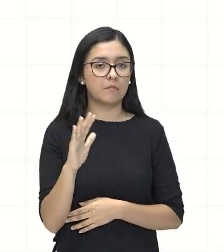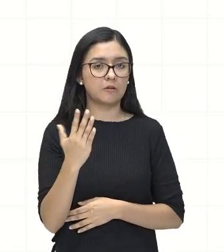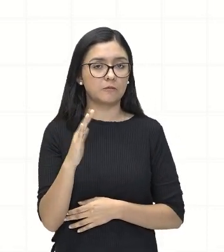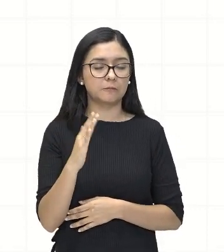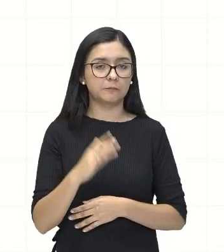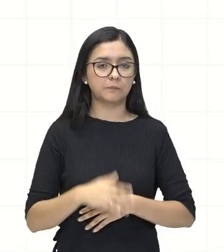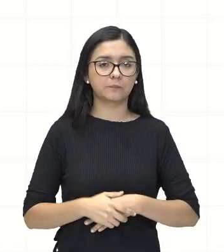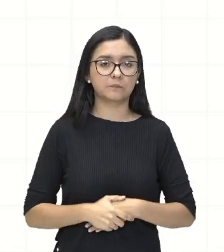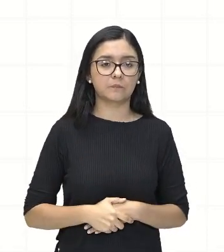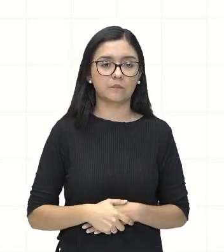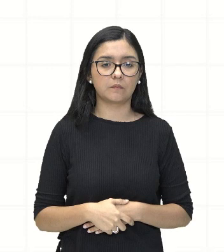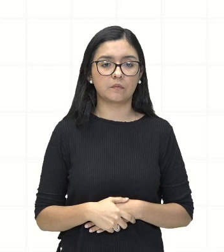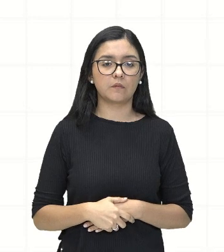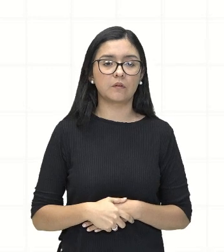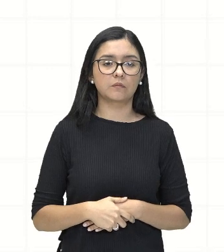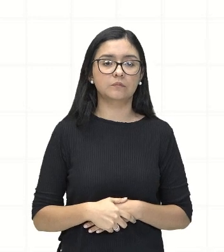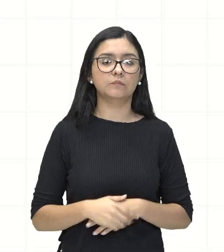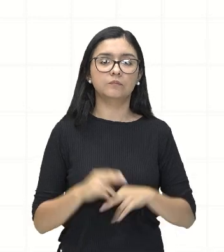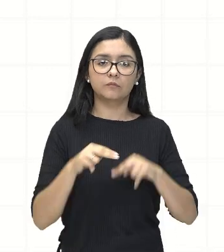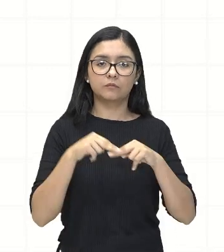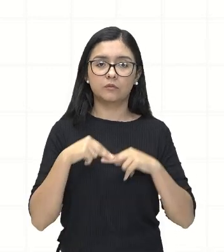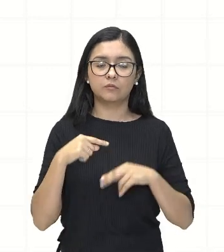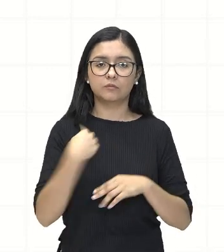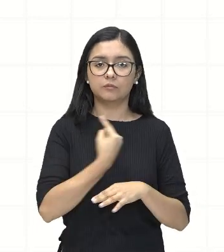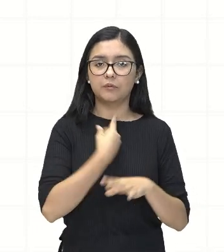Tá? Porque nós fizemos esse arredondamento aqui.